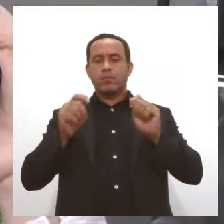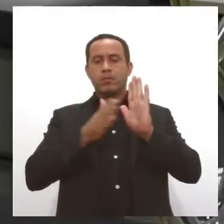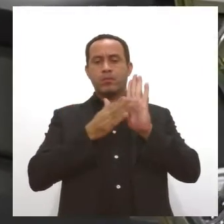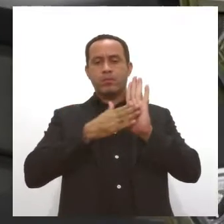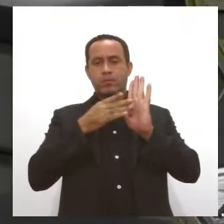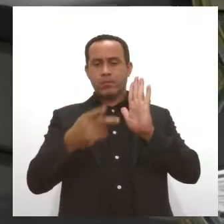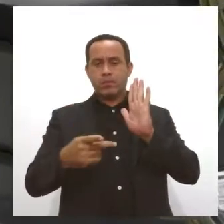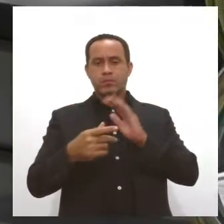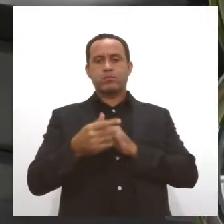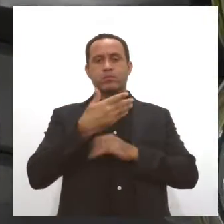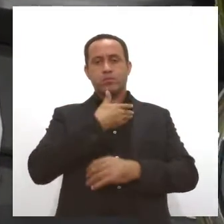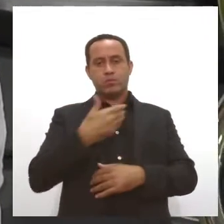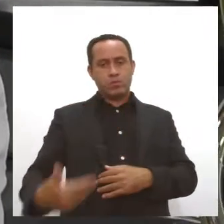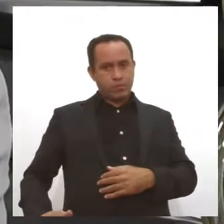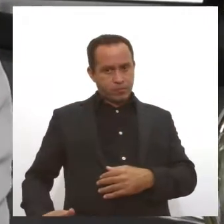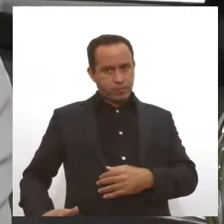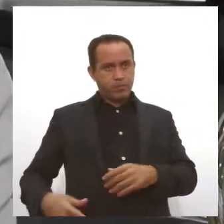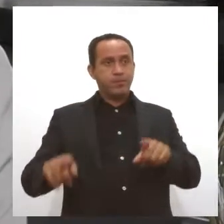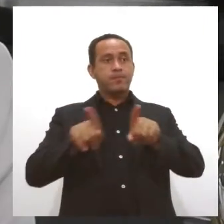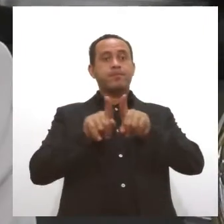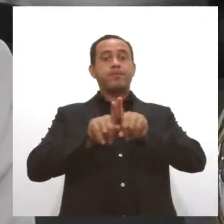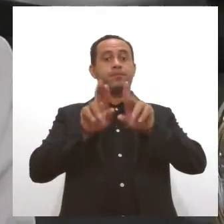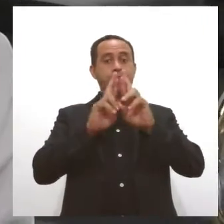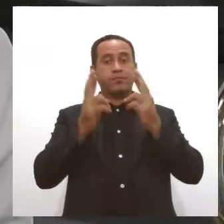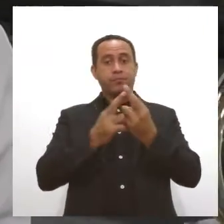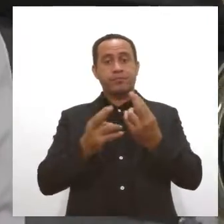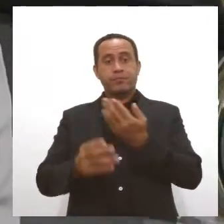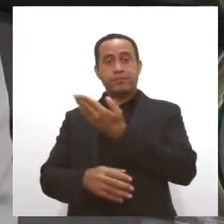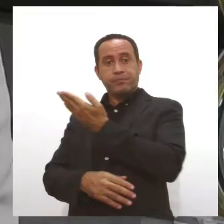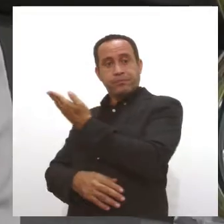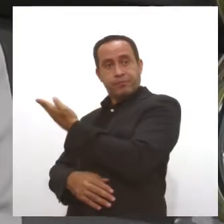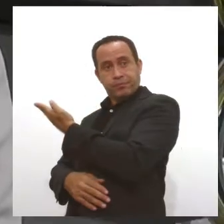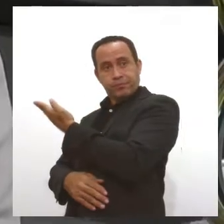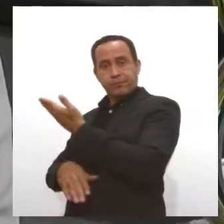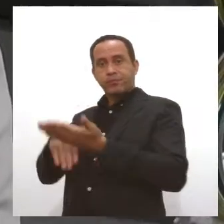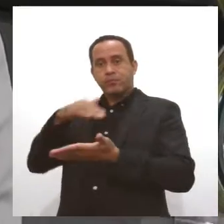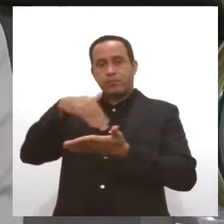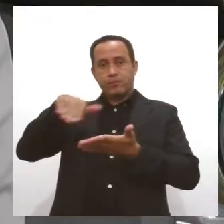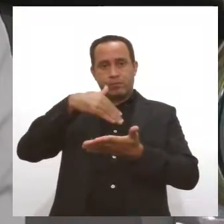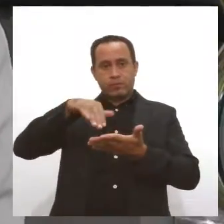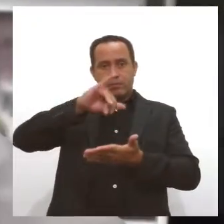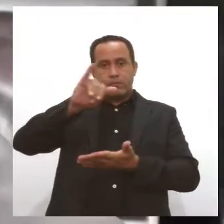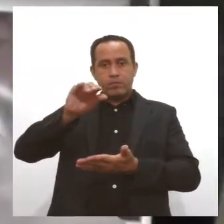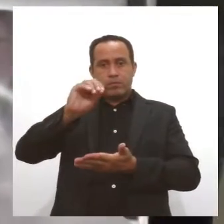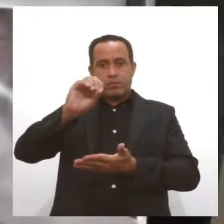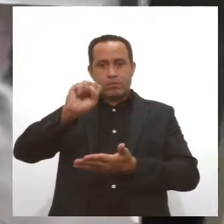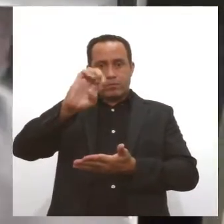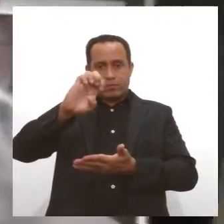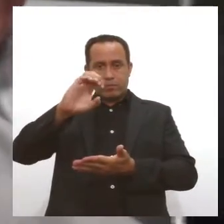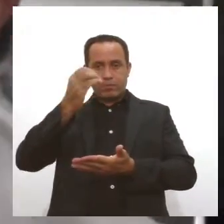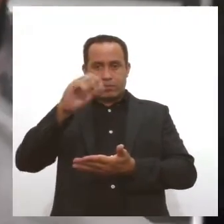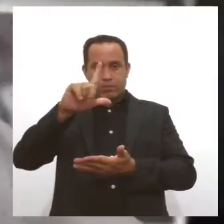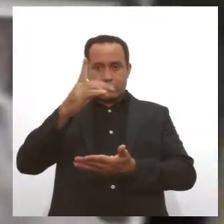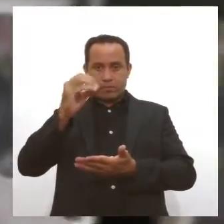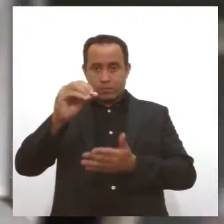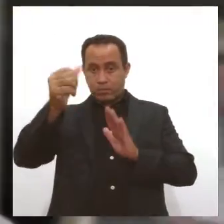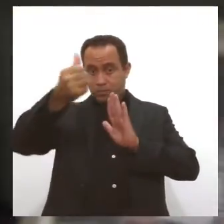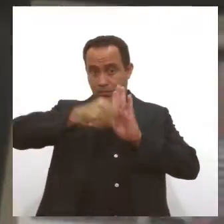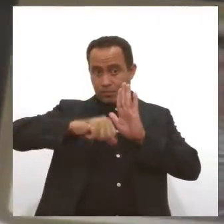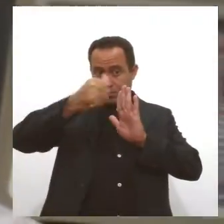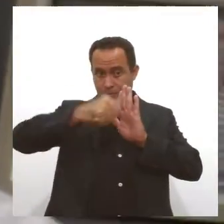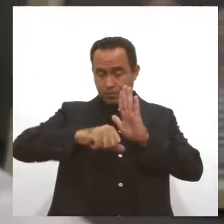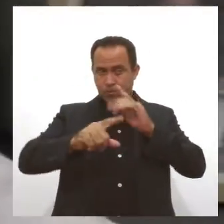governo. Quem também participou da reunião foi o secretário de Estado-Geral do governo, José Carlos Felizola. Ele avaliou de forma